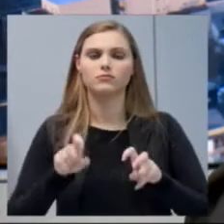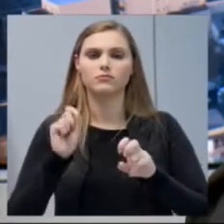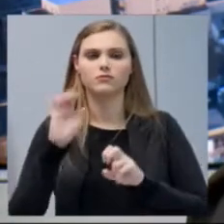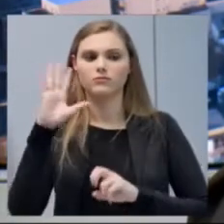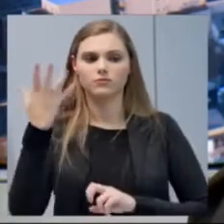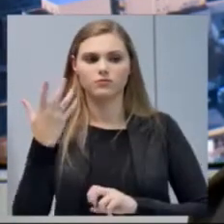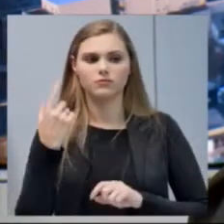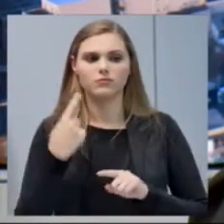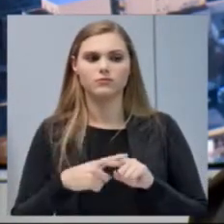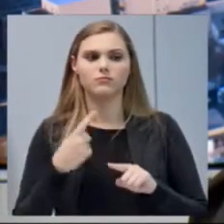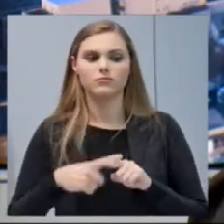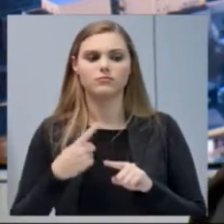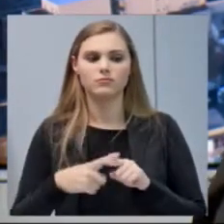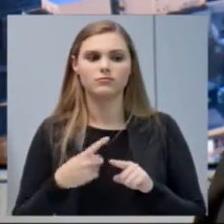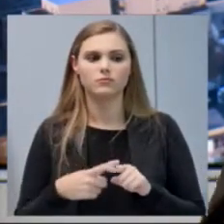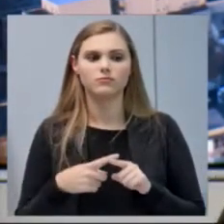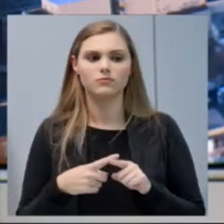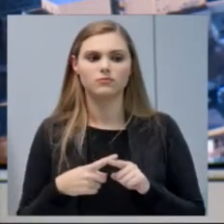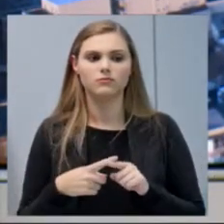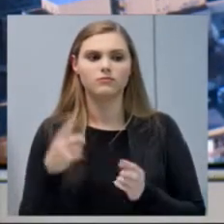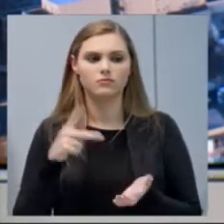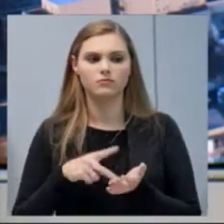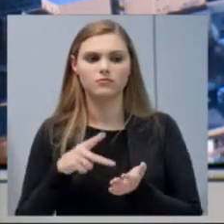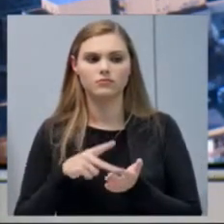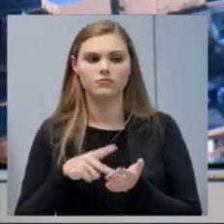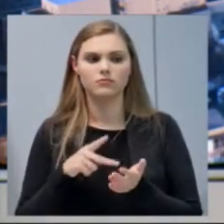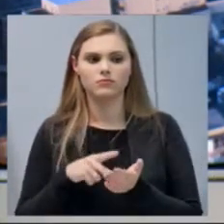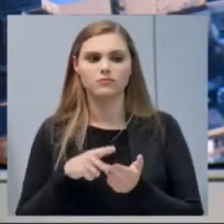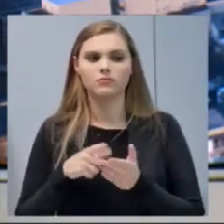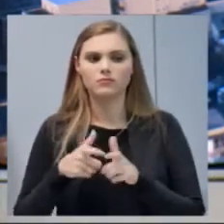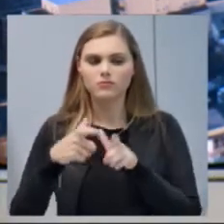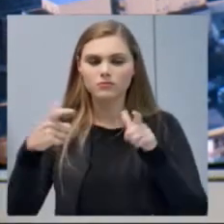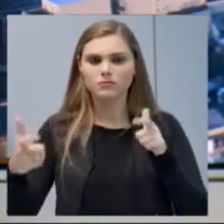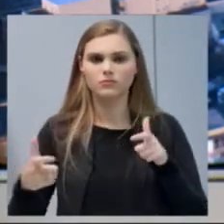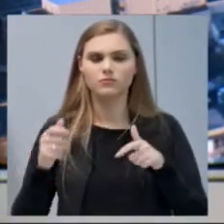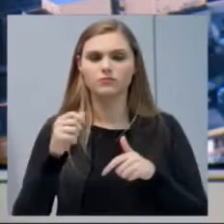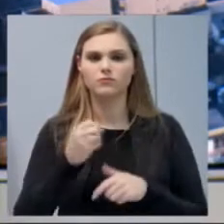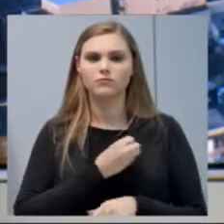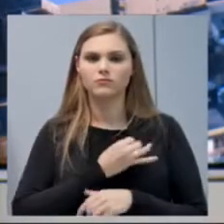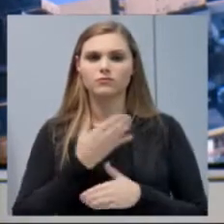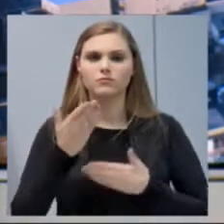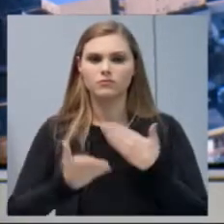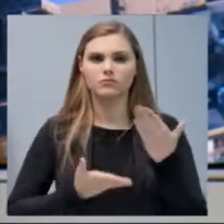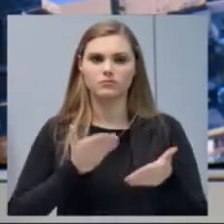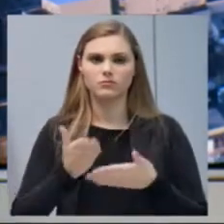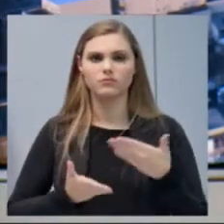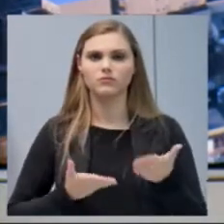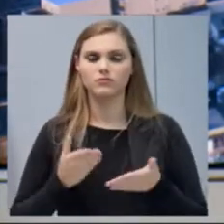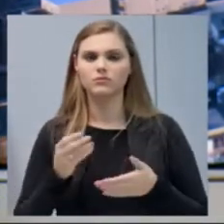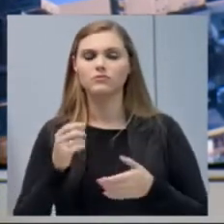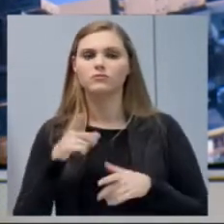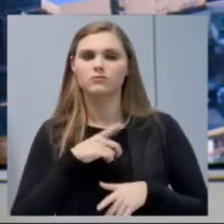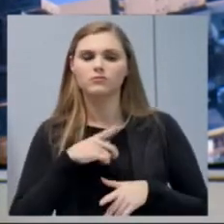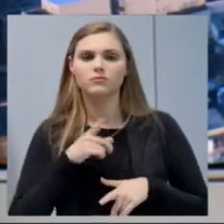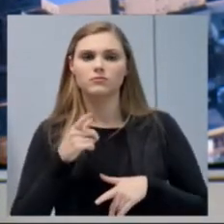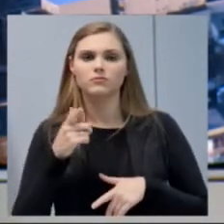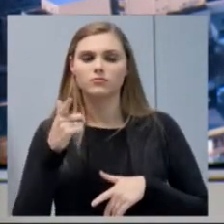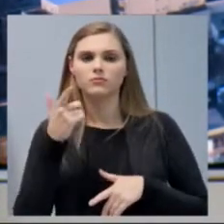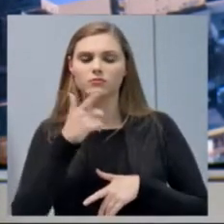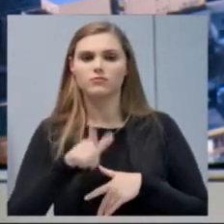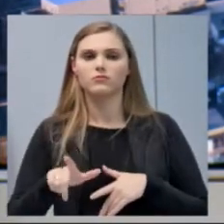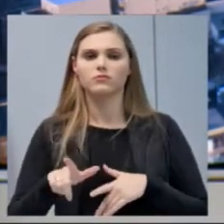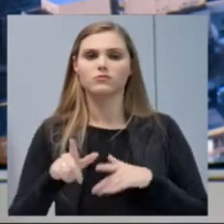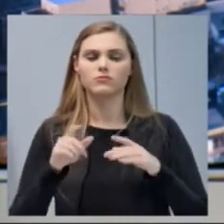porque realmente aumentou o número de atendimentos, foi absorvida mais uma unidade de saúde, a farmácia